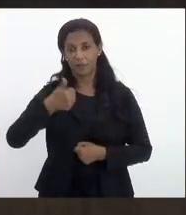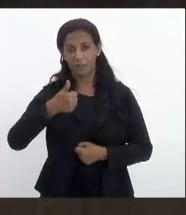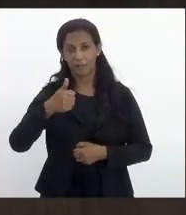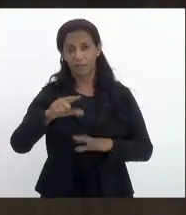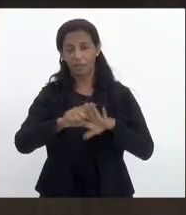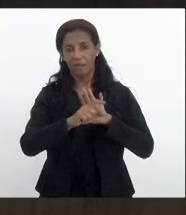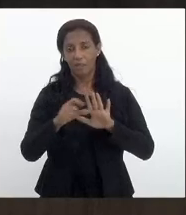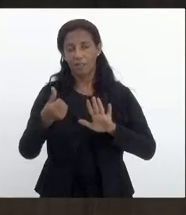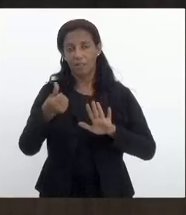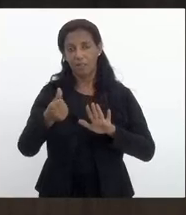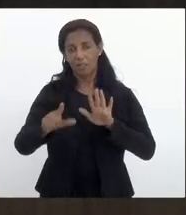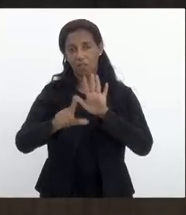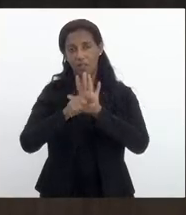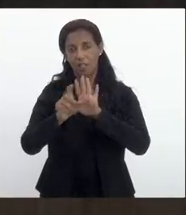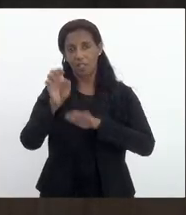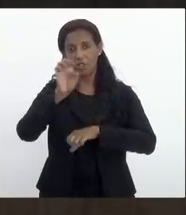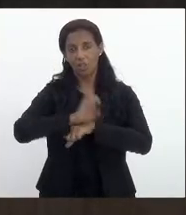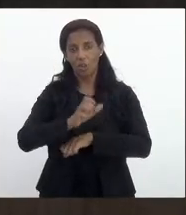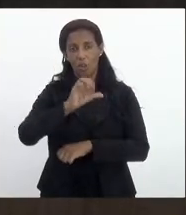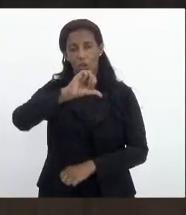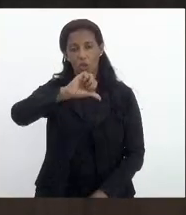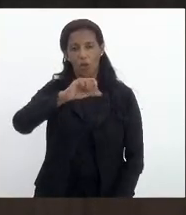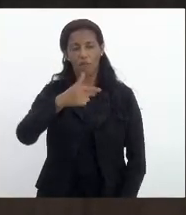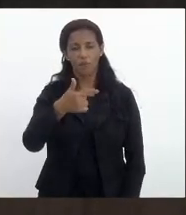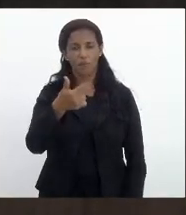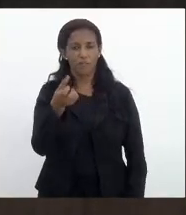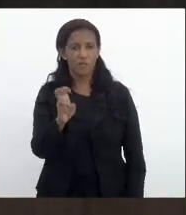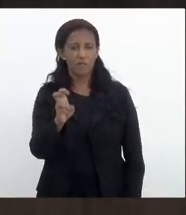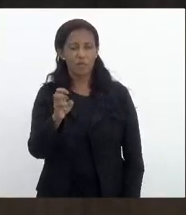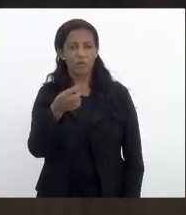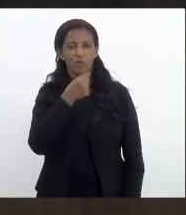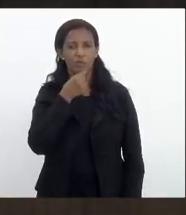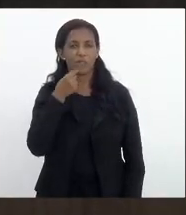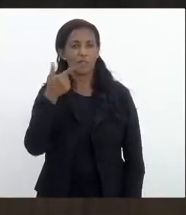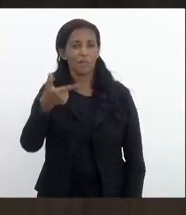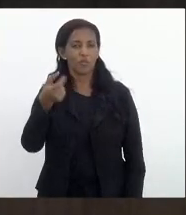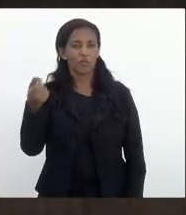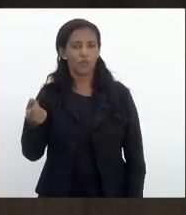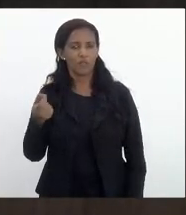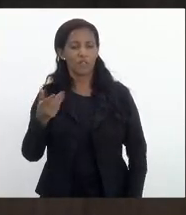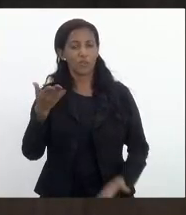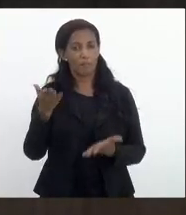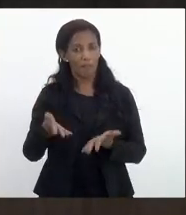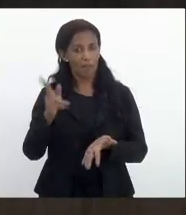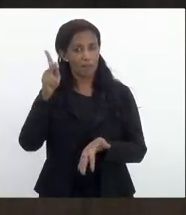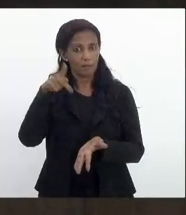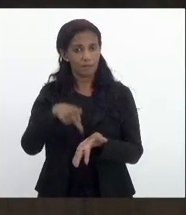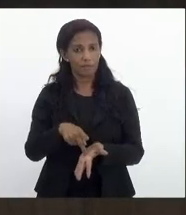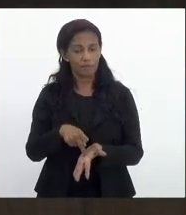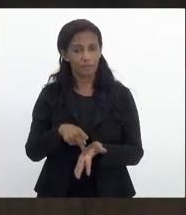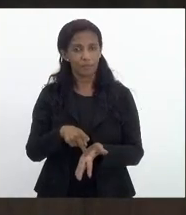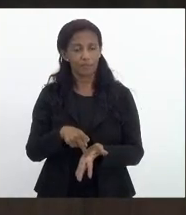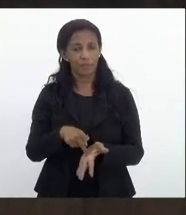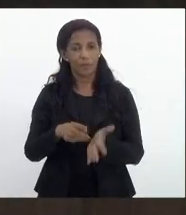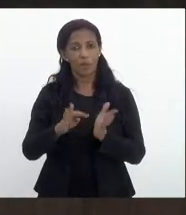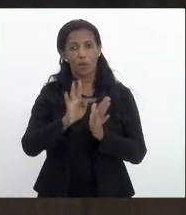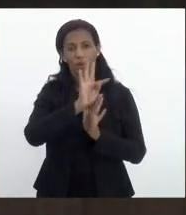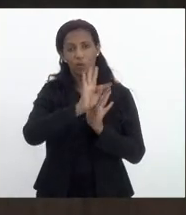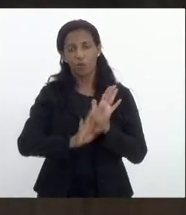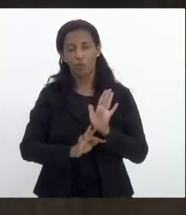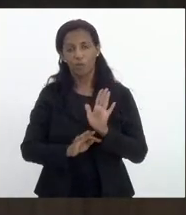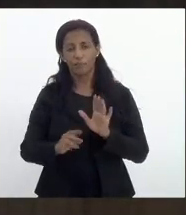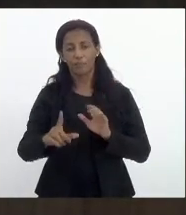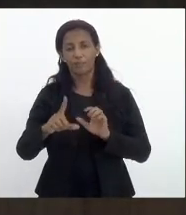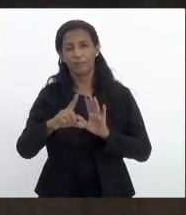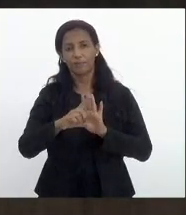sexto da lei estadual 9025 de 25 de setembro de 2020 passa a vigorar com a seguinte redação artigo